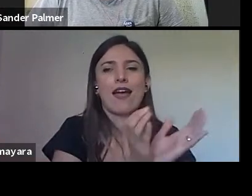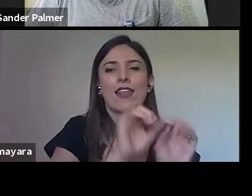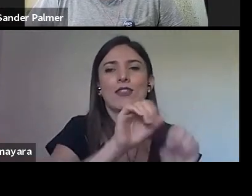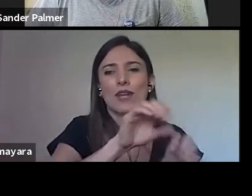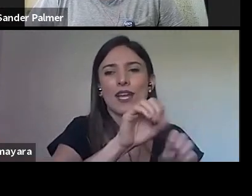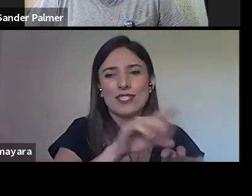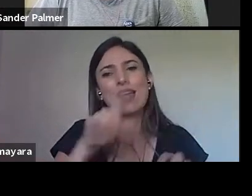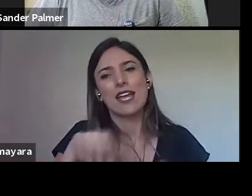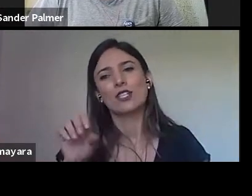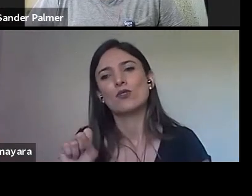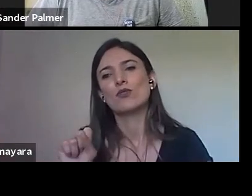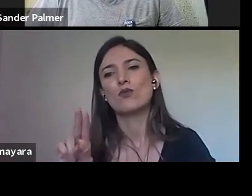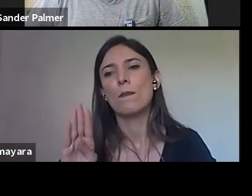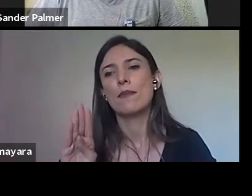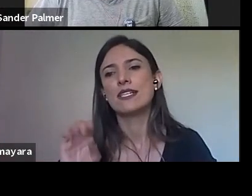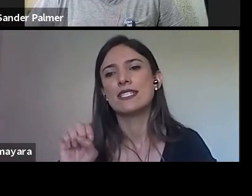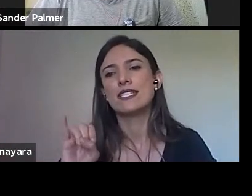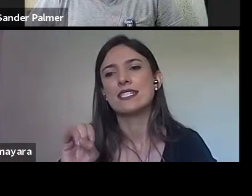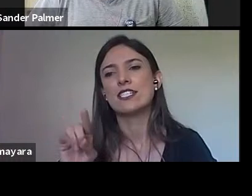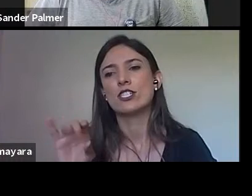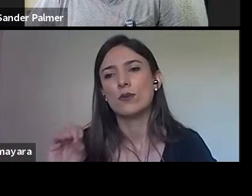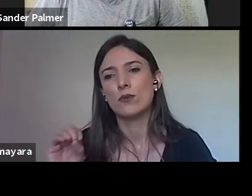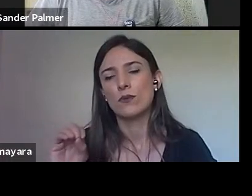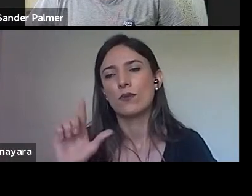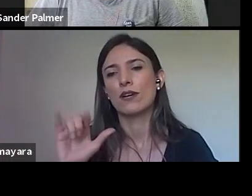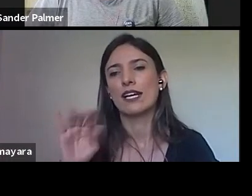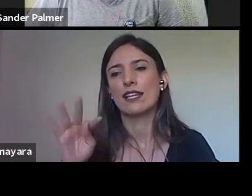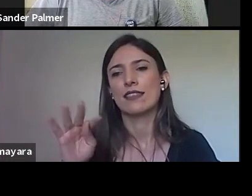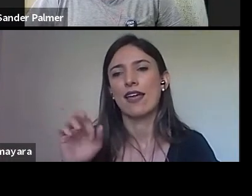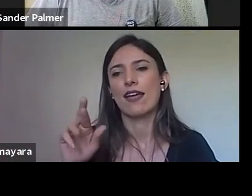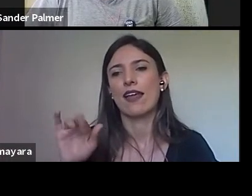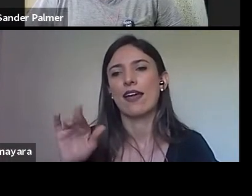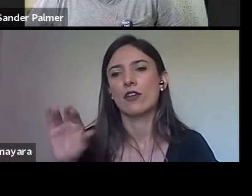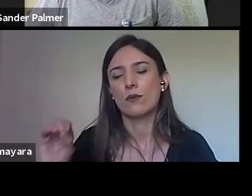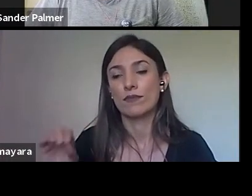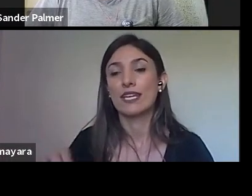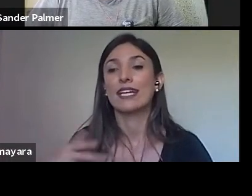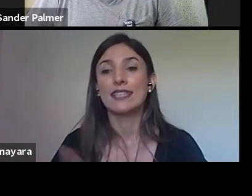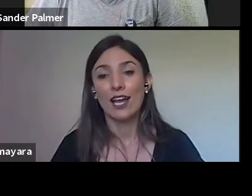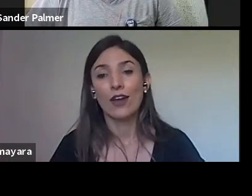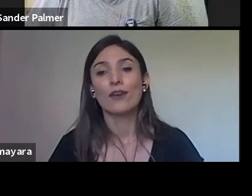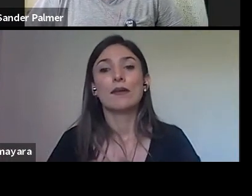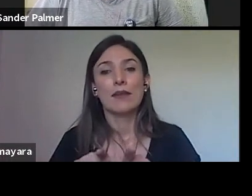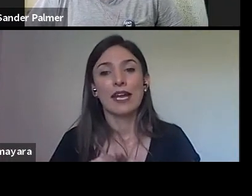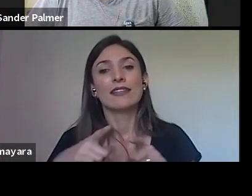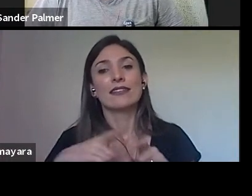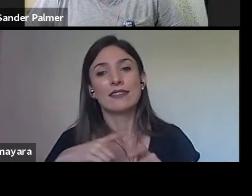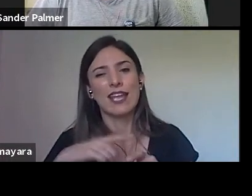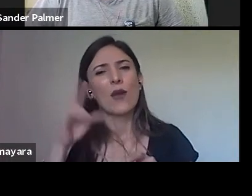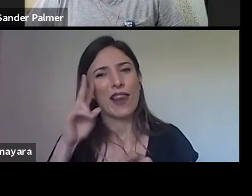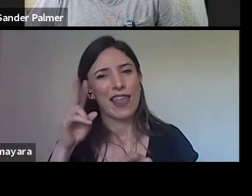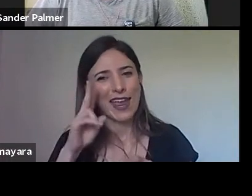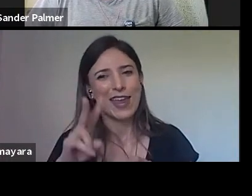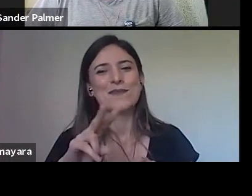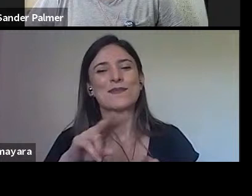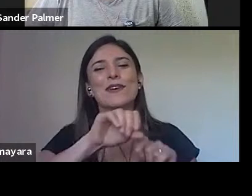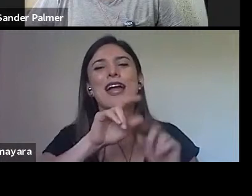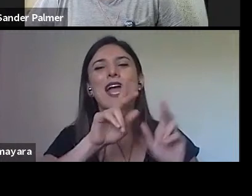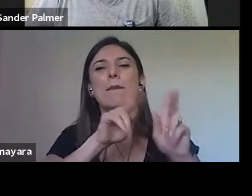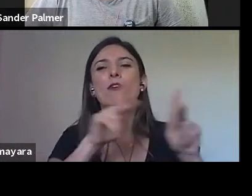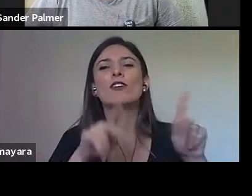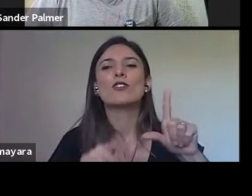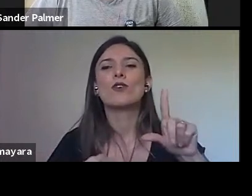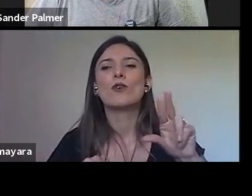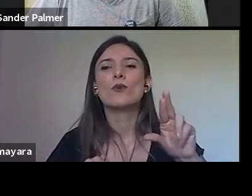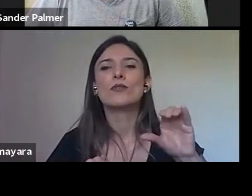aluno é do Luciano também, no doutorado, então eu não vou esquecer isso, numa aula ele dizia assim, a